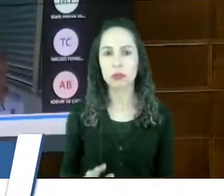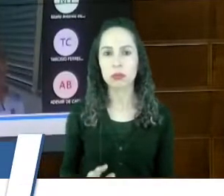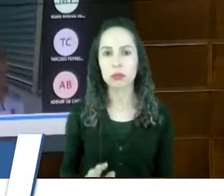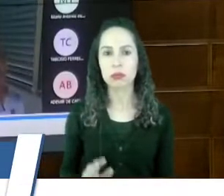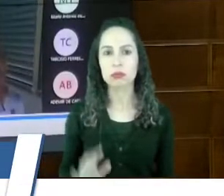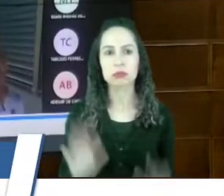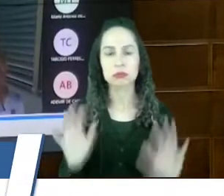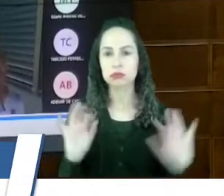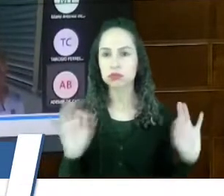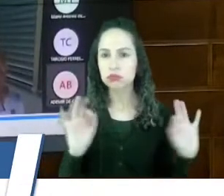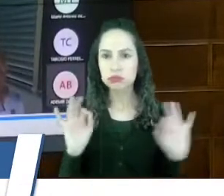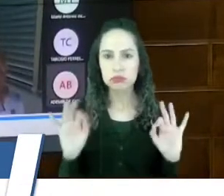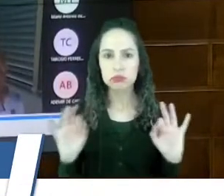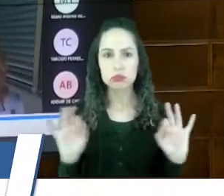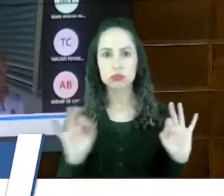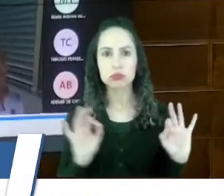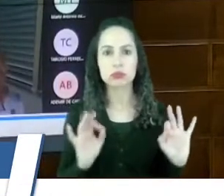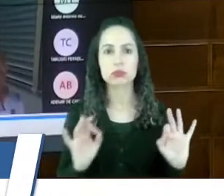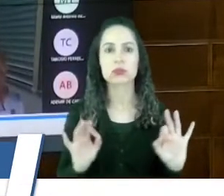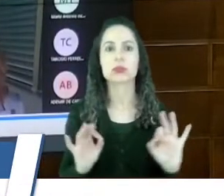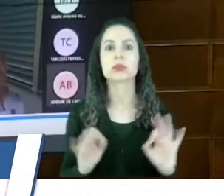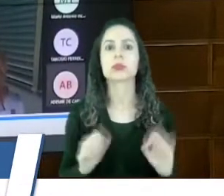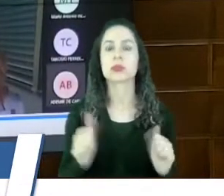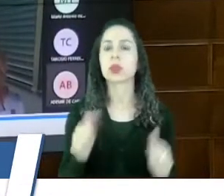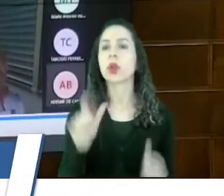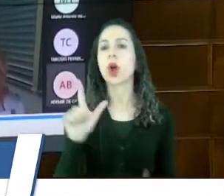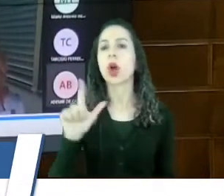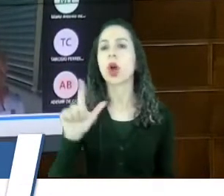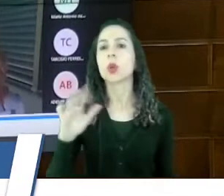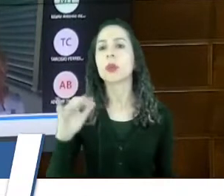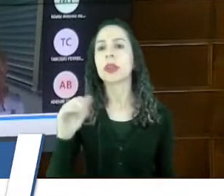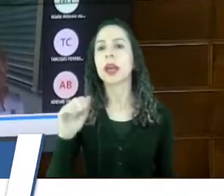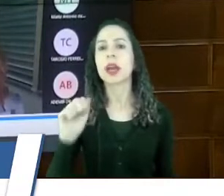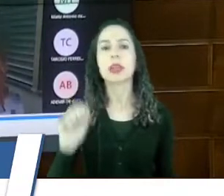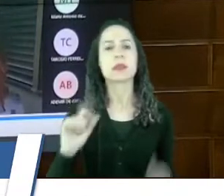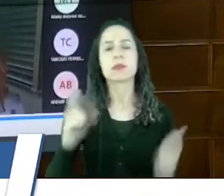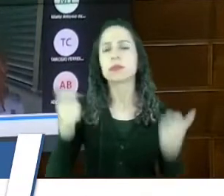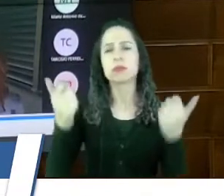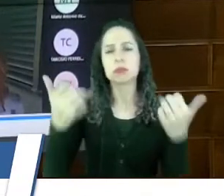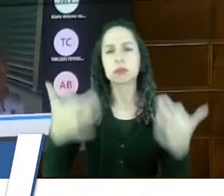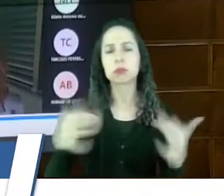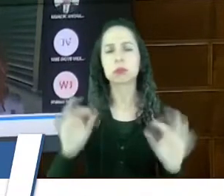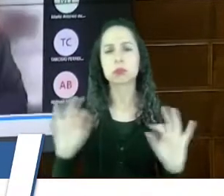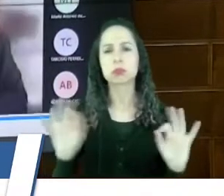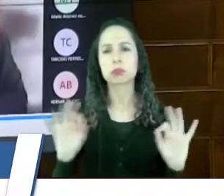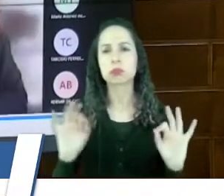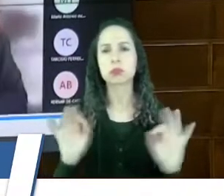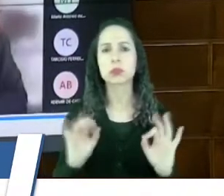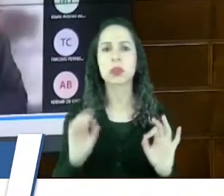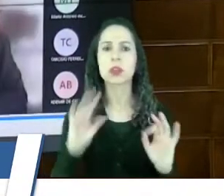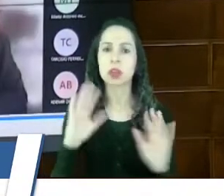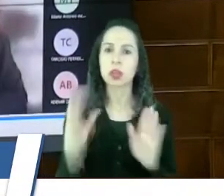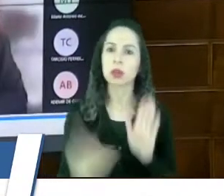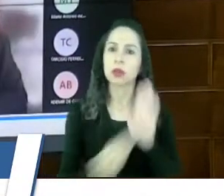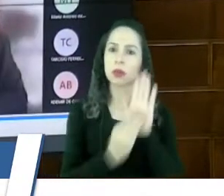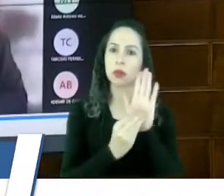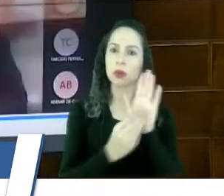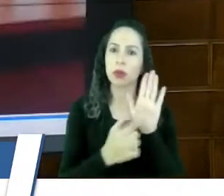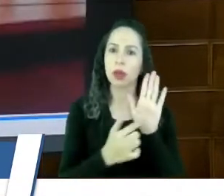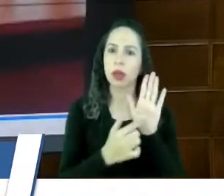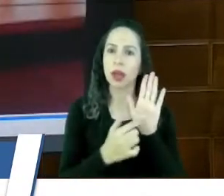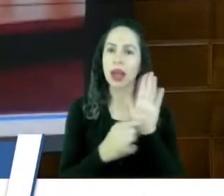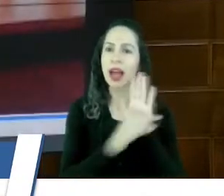Não? Só o eminente desembargador Luciana? Não há necessidade, Sr. Presidente, se constar da tira,